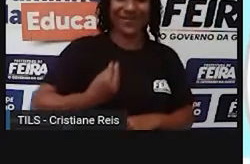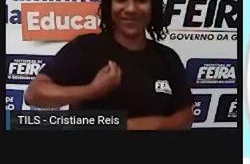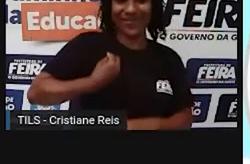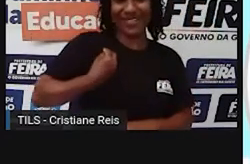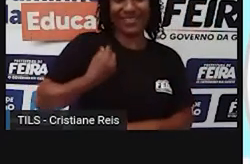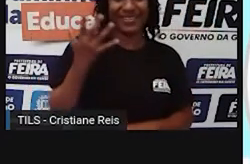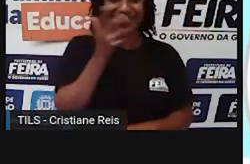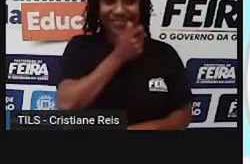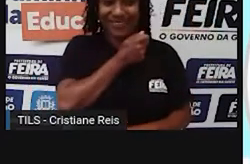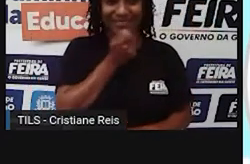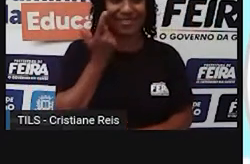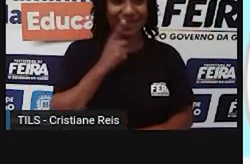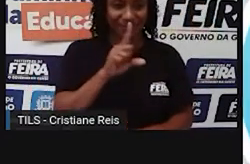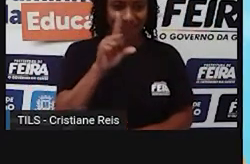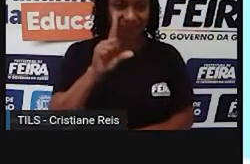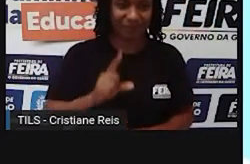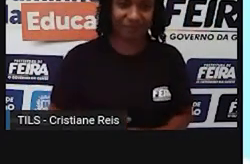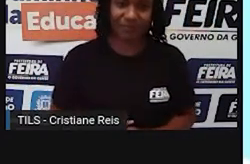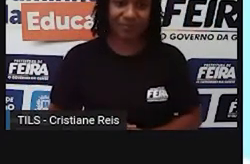sobrevivência.